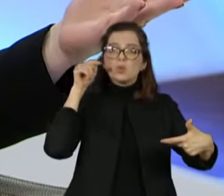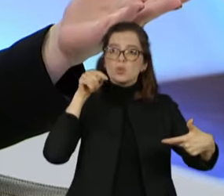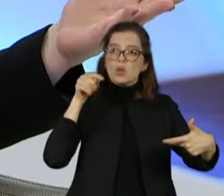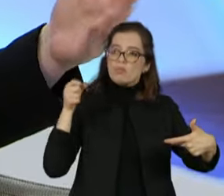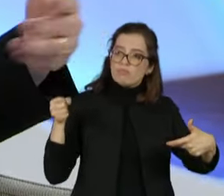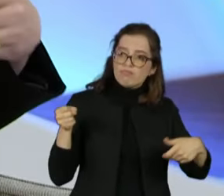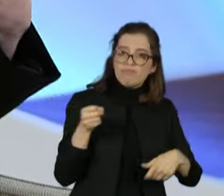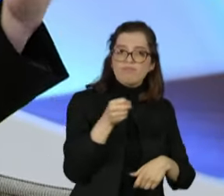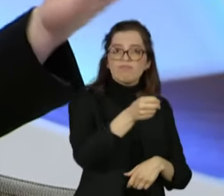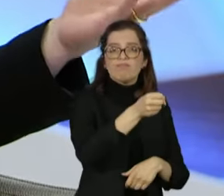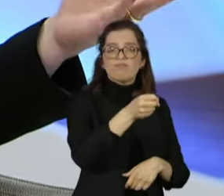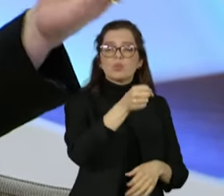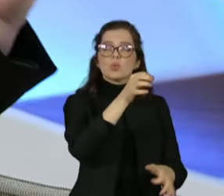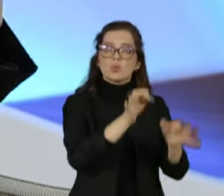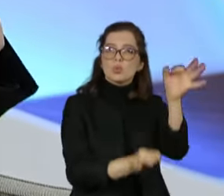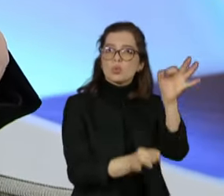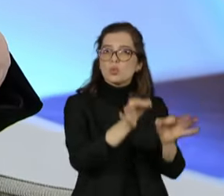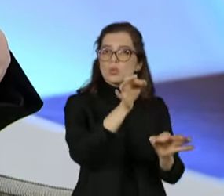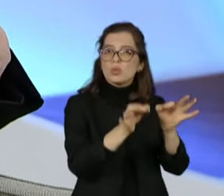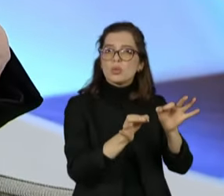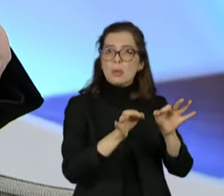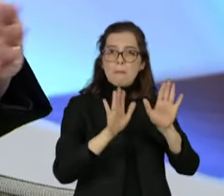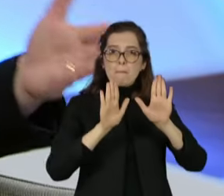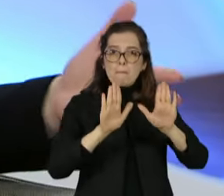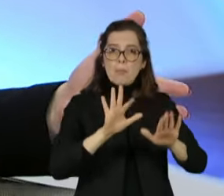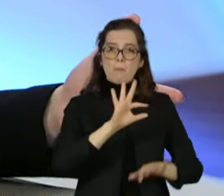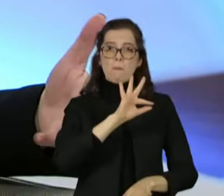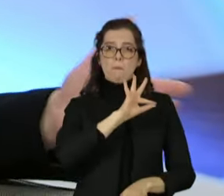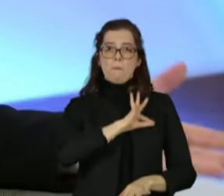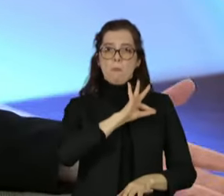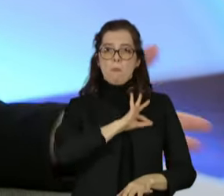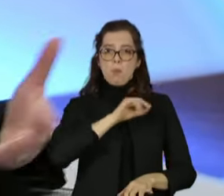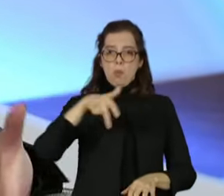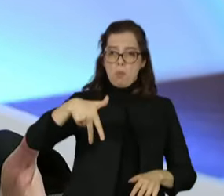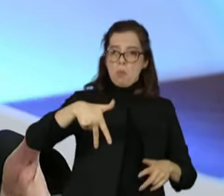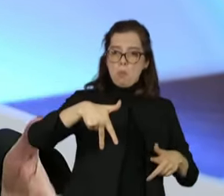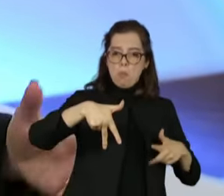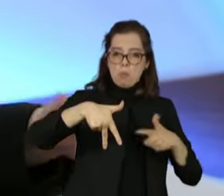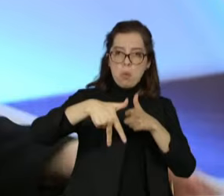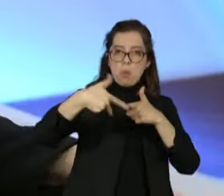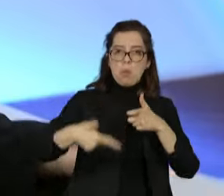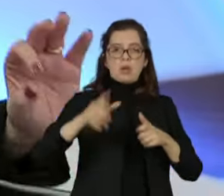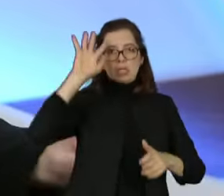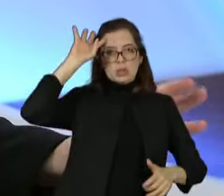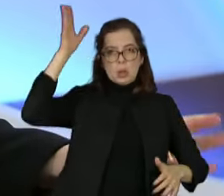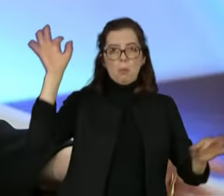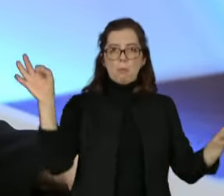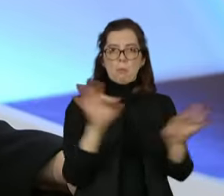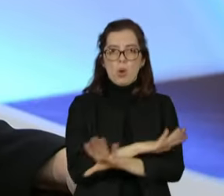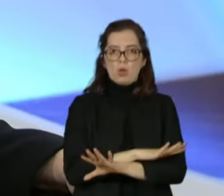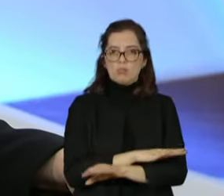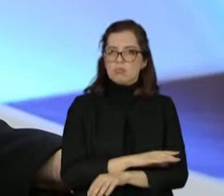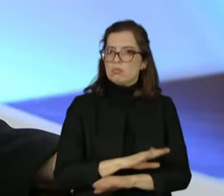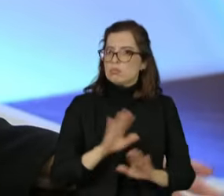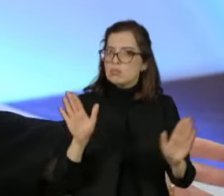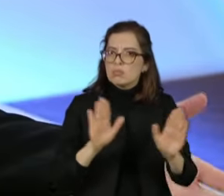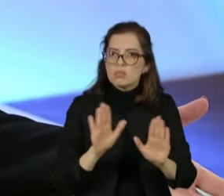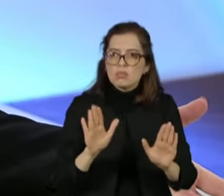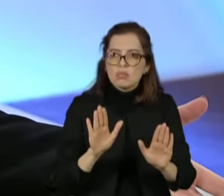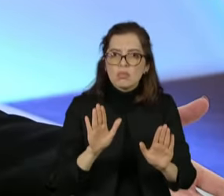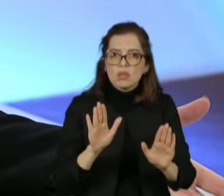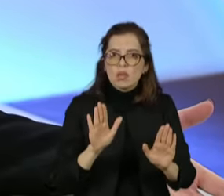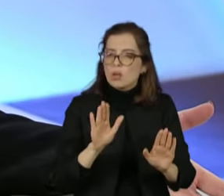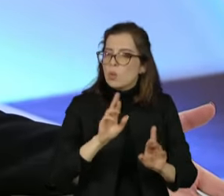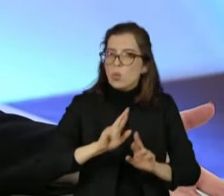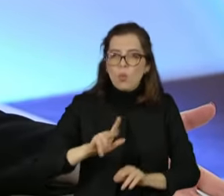processo judicial e, a partir daí, quem faz justiça no Brasil é juiz e não policial. Então, primeiro ponto. Segundo ponto,